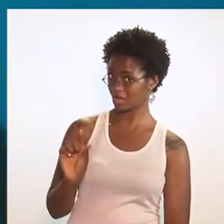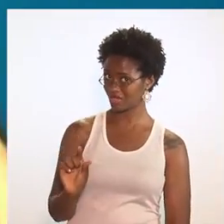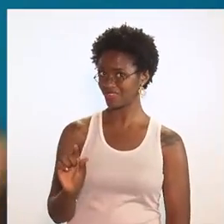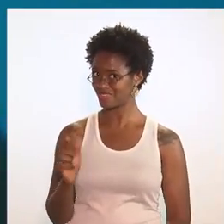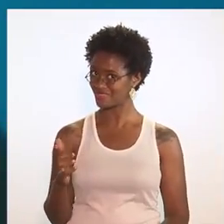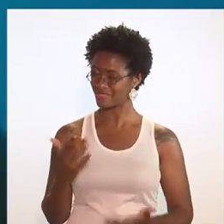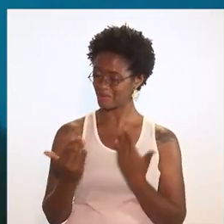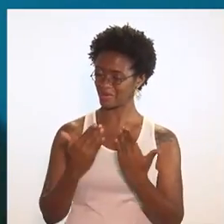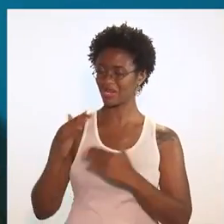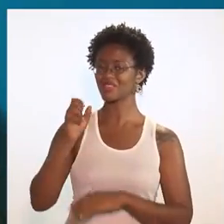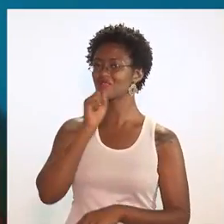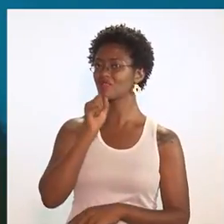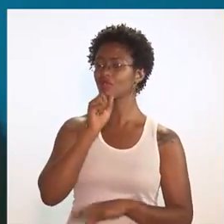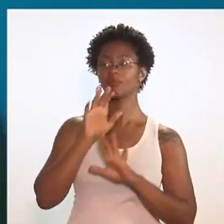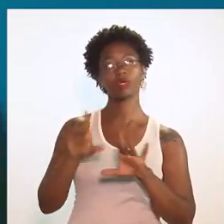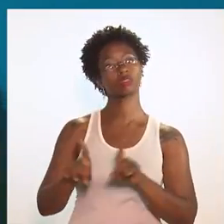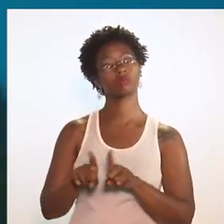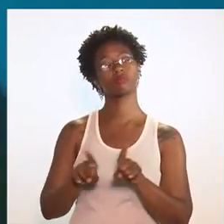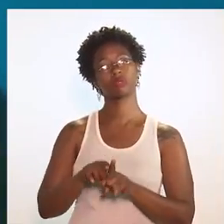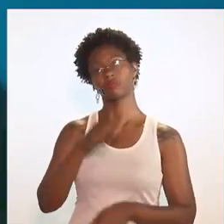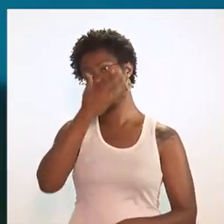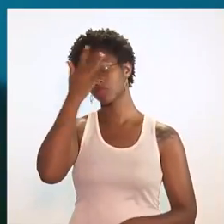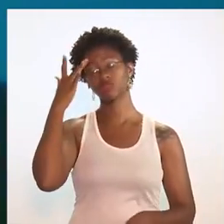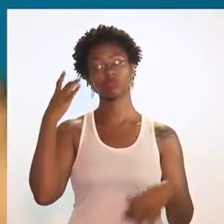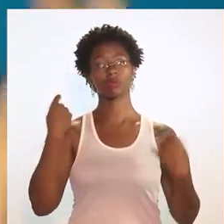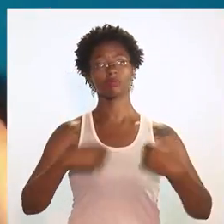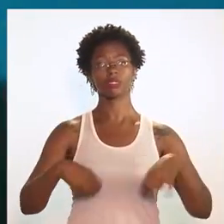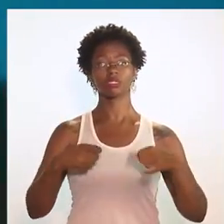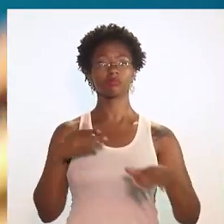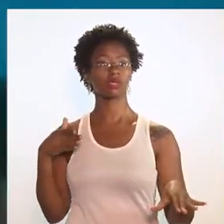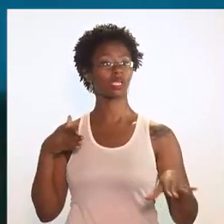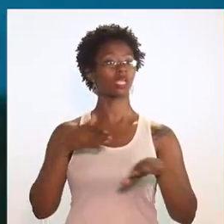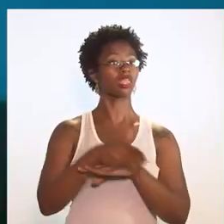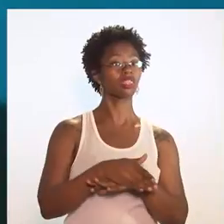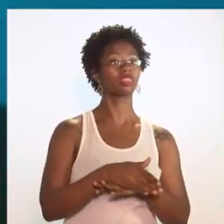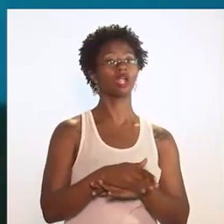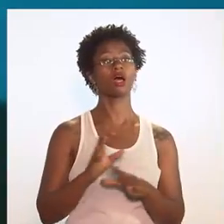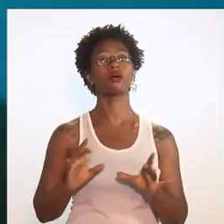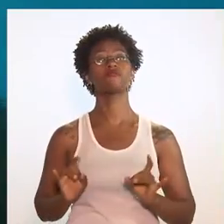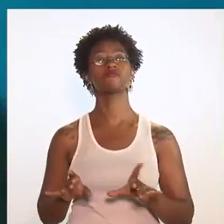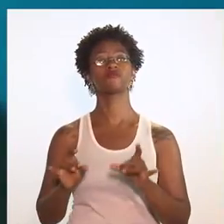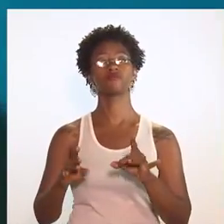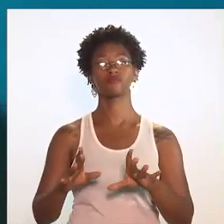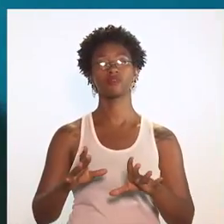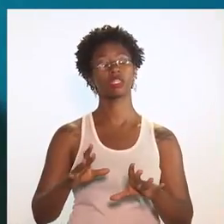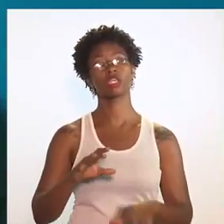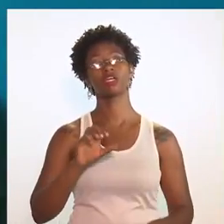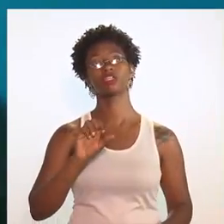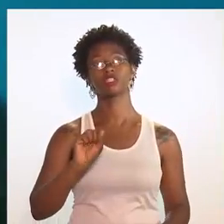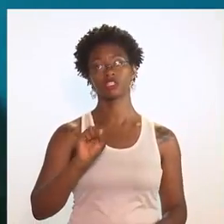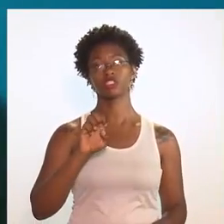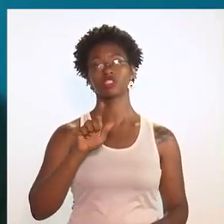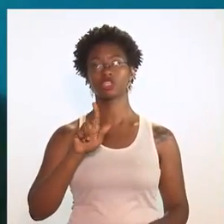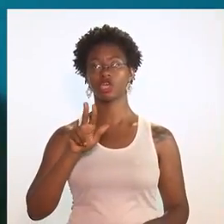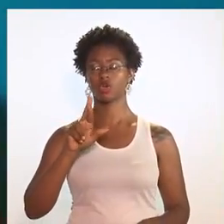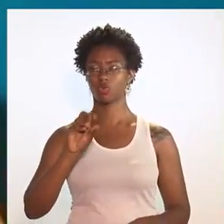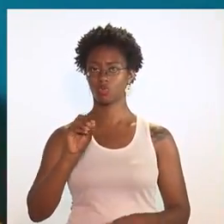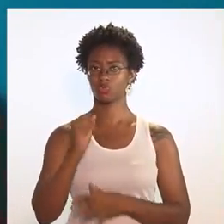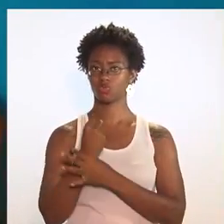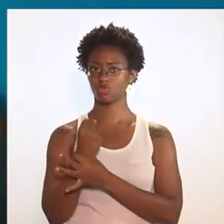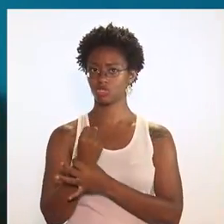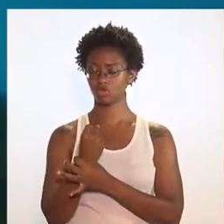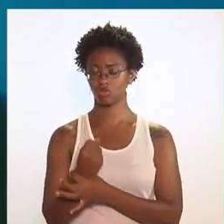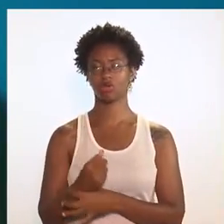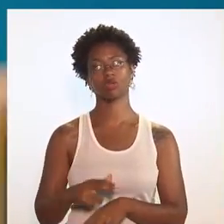do que os idosos, mas muitas vezes também são pessoas que precisam, para entrar na carreira de corretor, né? De corretor de seguros, que é uma